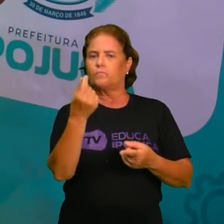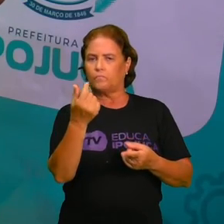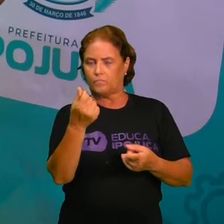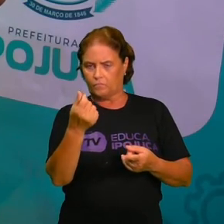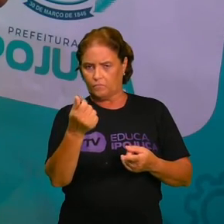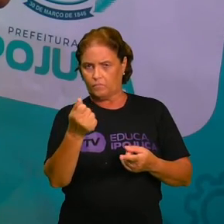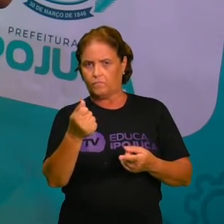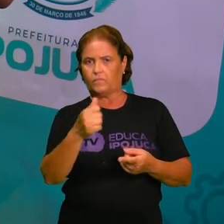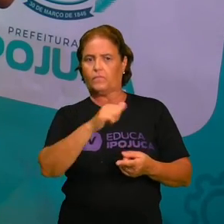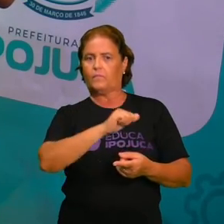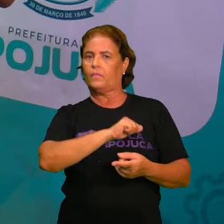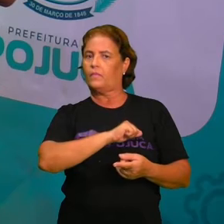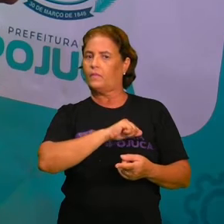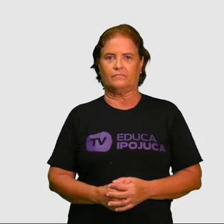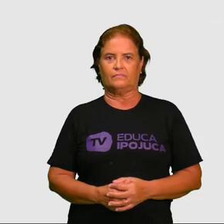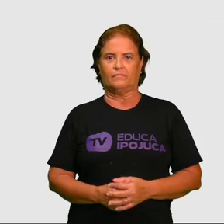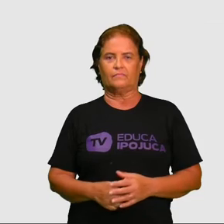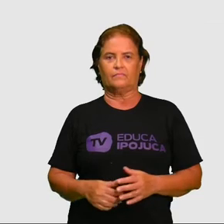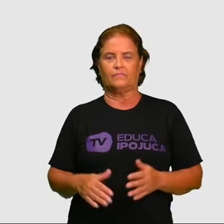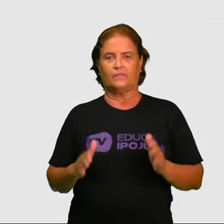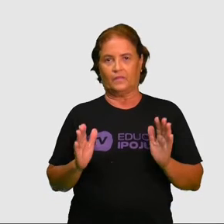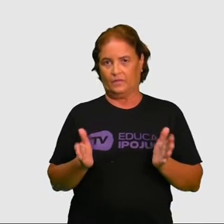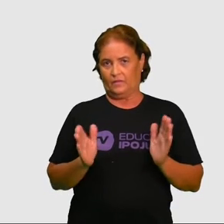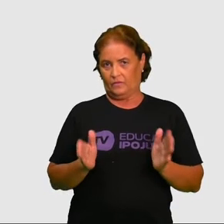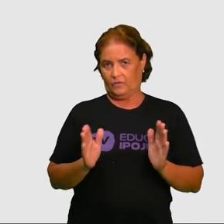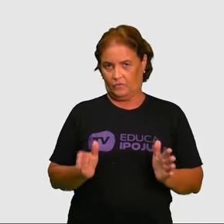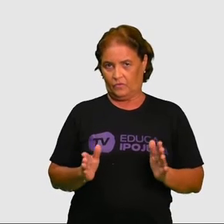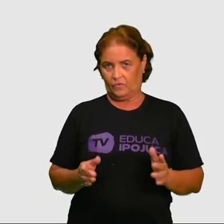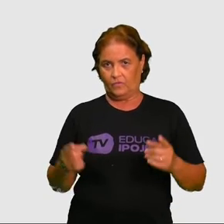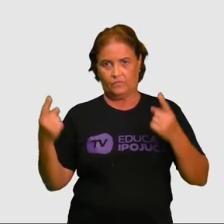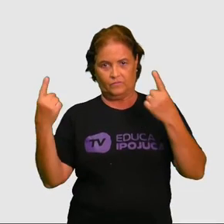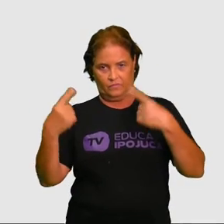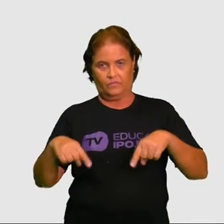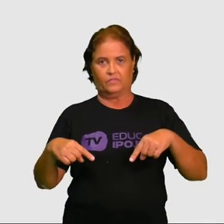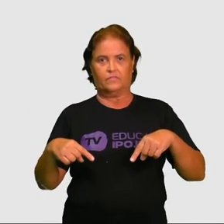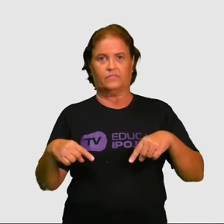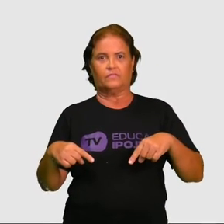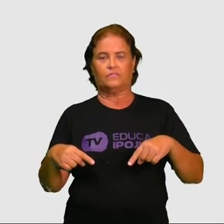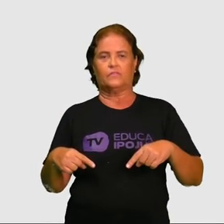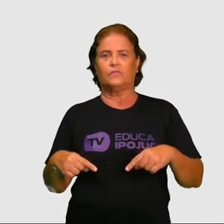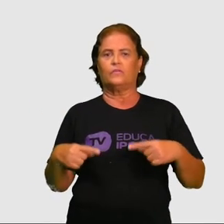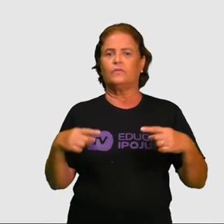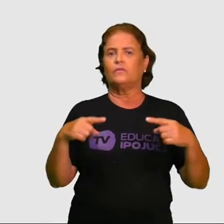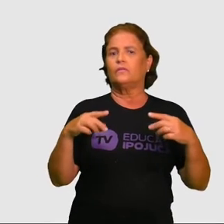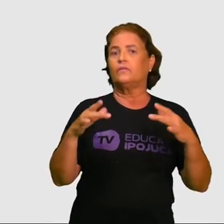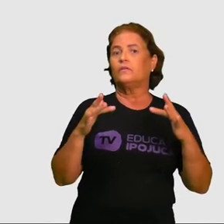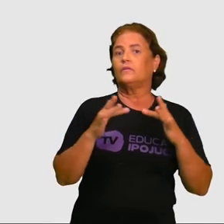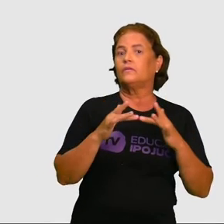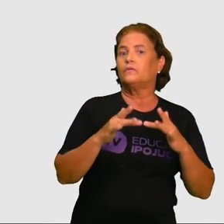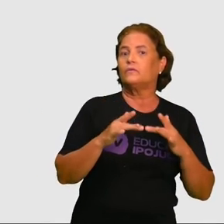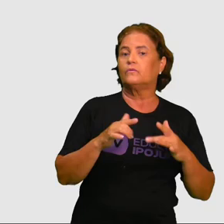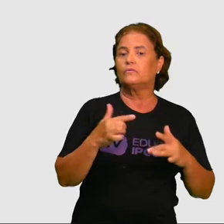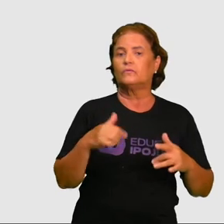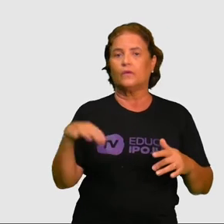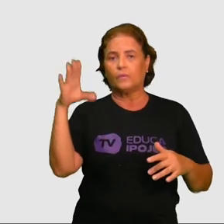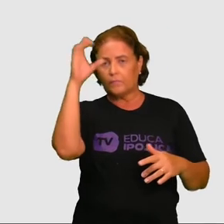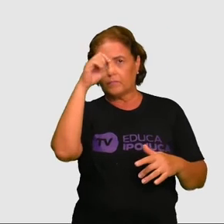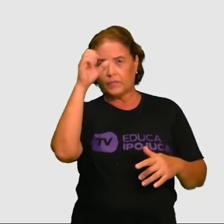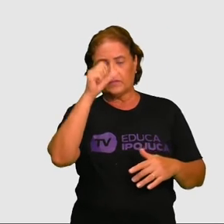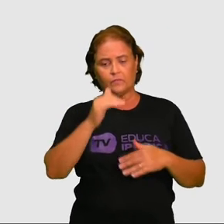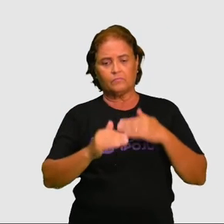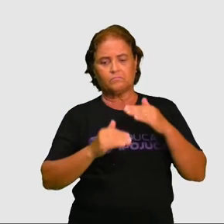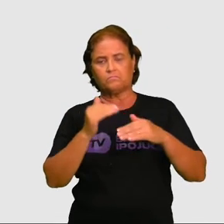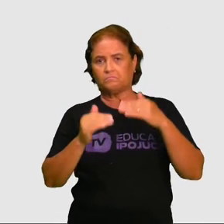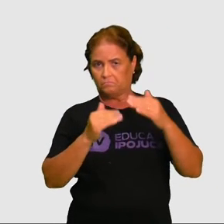município. A partir de agora, iremos para o nosso desafio. De acordo com o que aprendemos no desenvolver essa